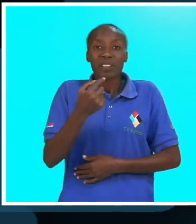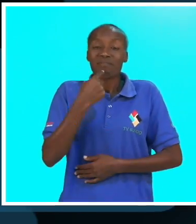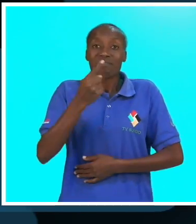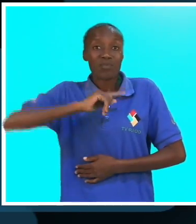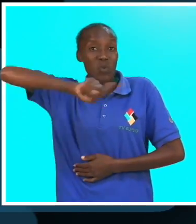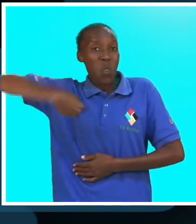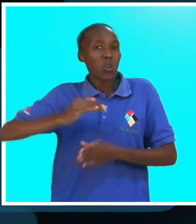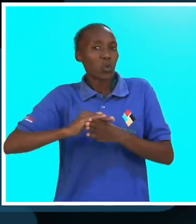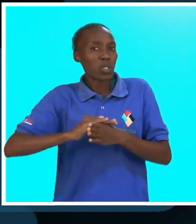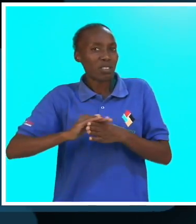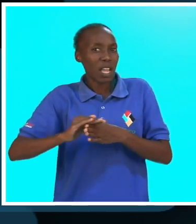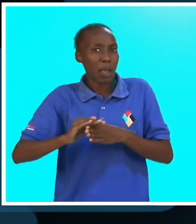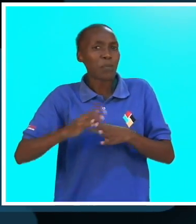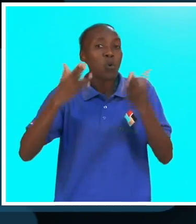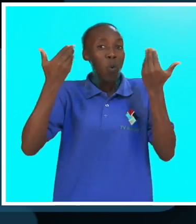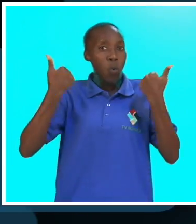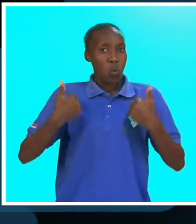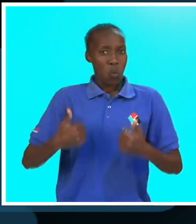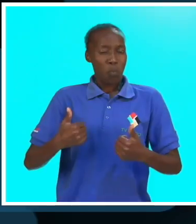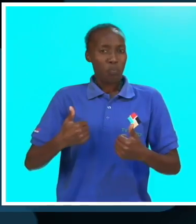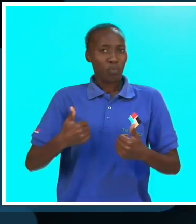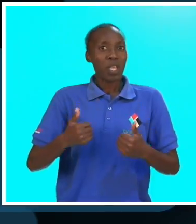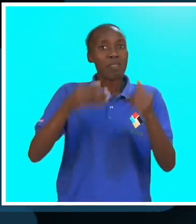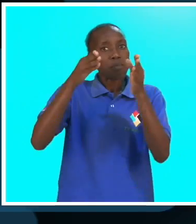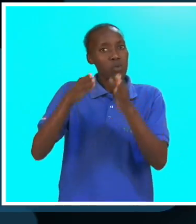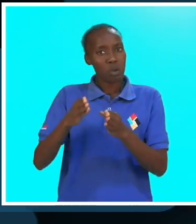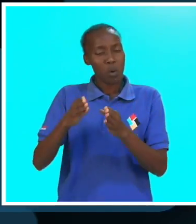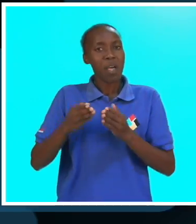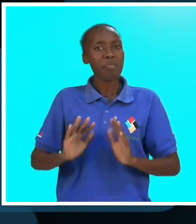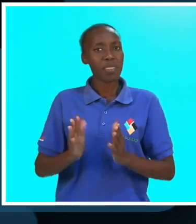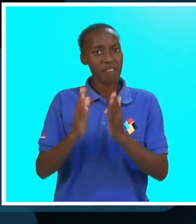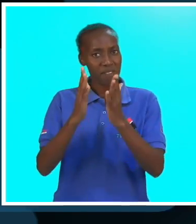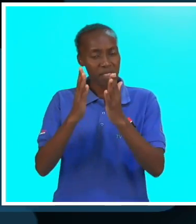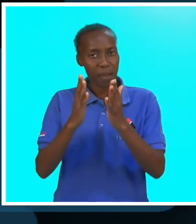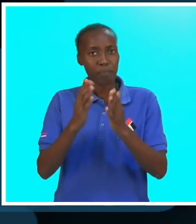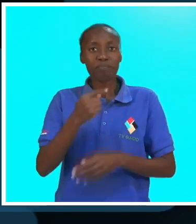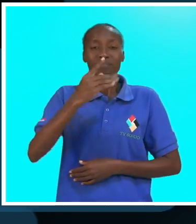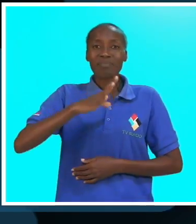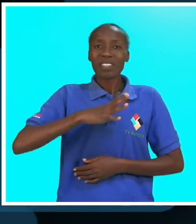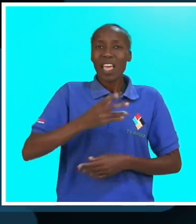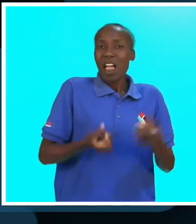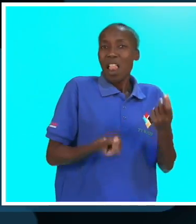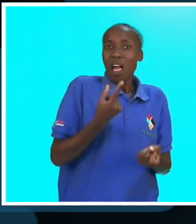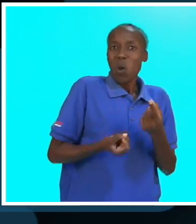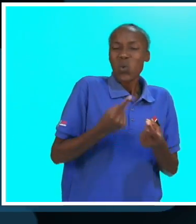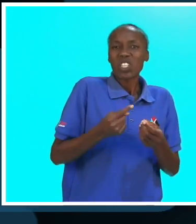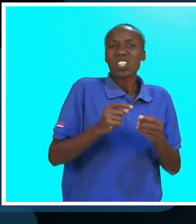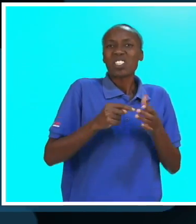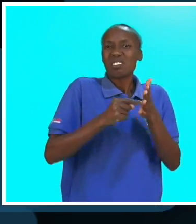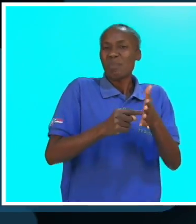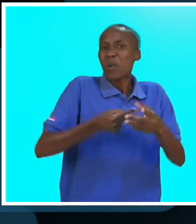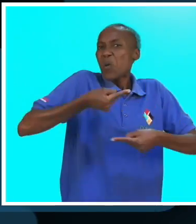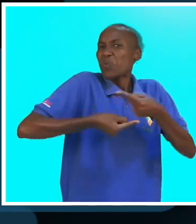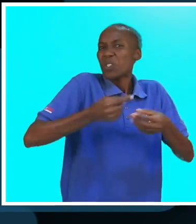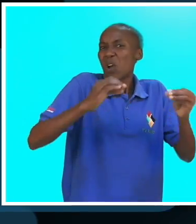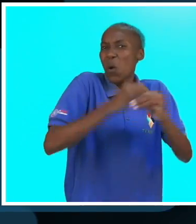de tudo, porque nós usamos os membros ainda com vida, deixando aqueles